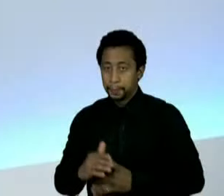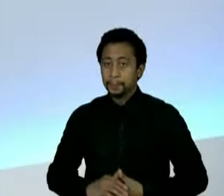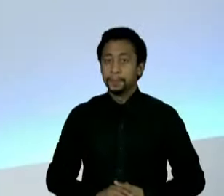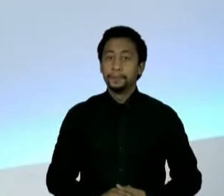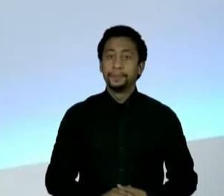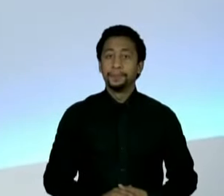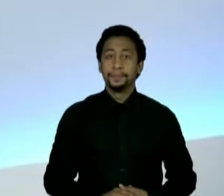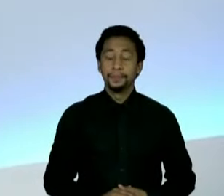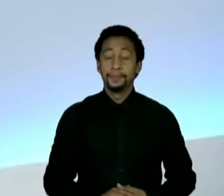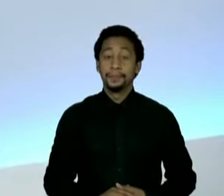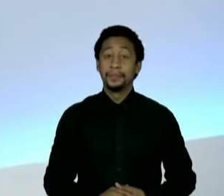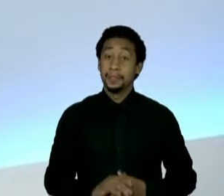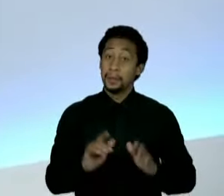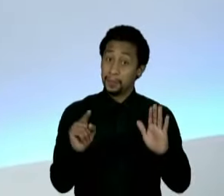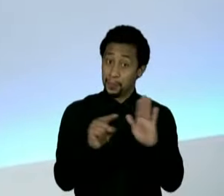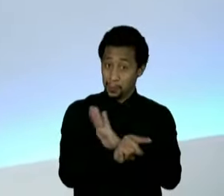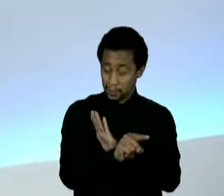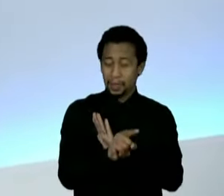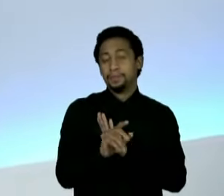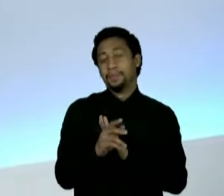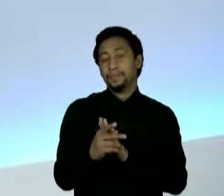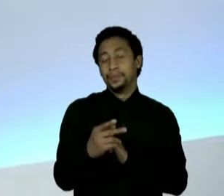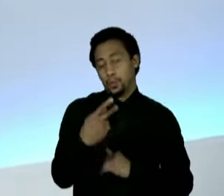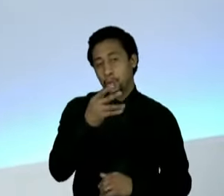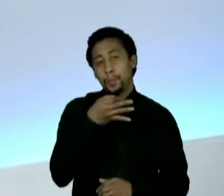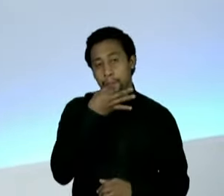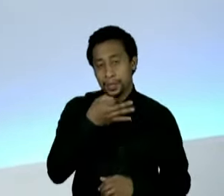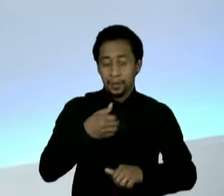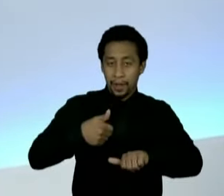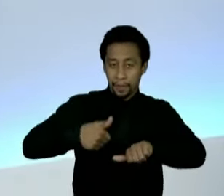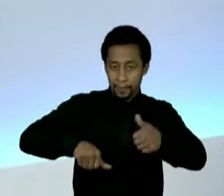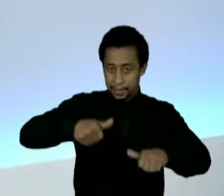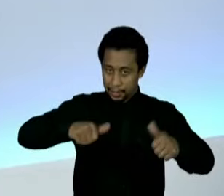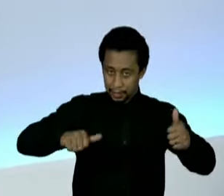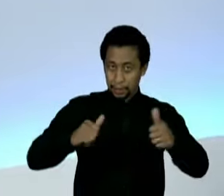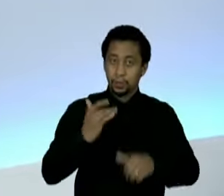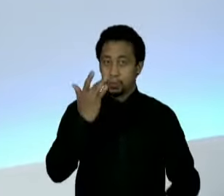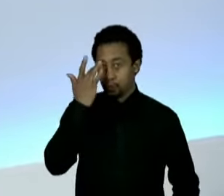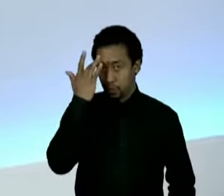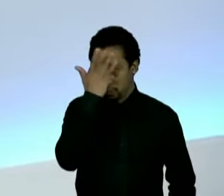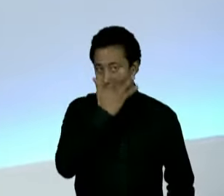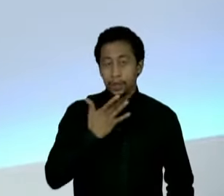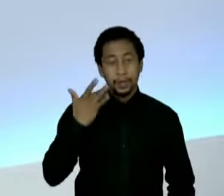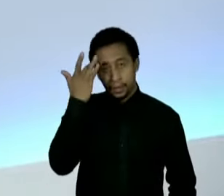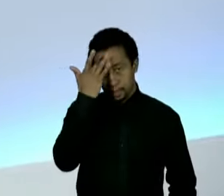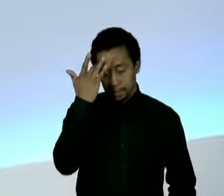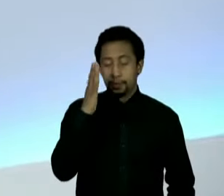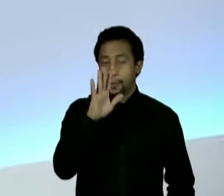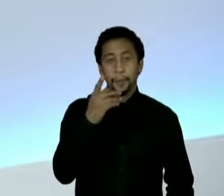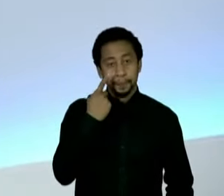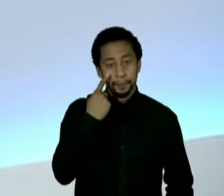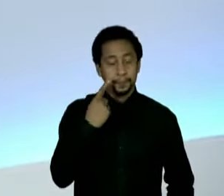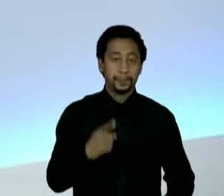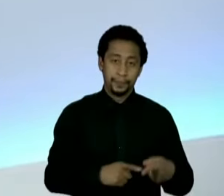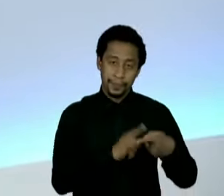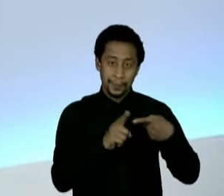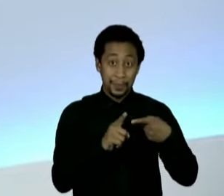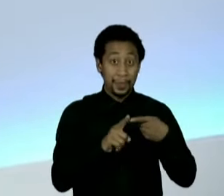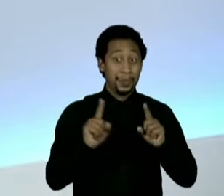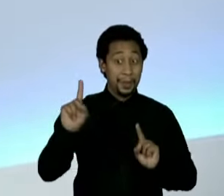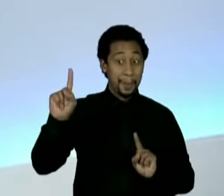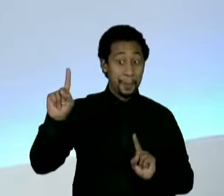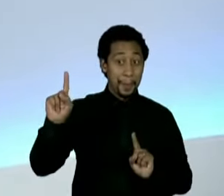política da minha pergunta, governador, porque eu quero saber a sua avaliação de dois movimentos do Fernando Haddad, que é seu adversário no pleito. O primeiro é que ele tem se aproximado da Marina